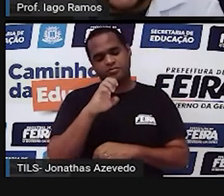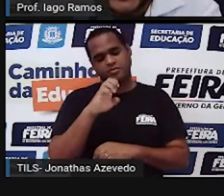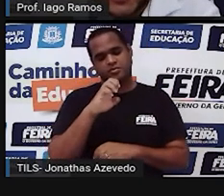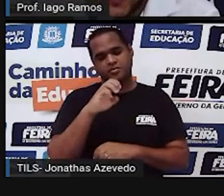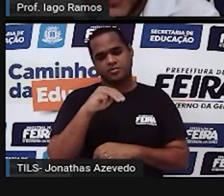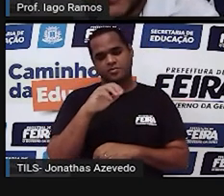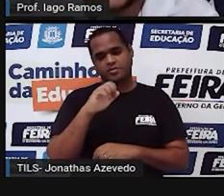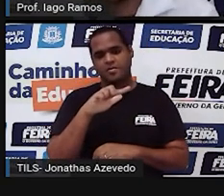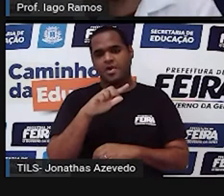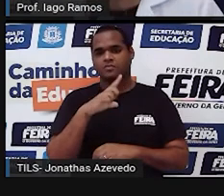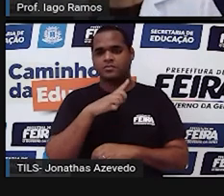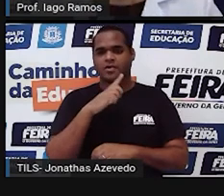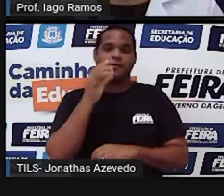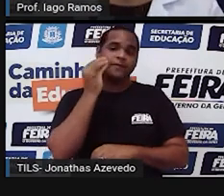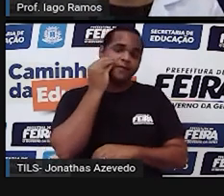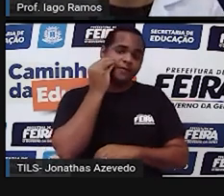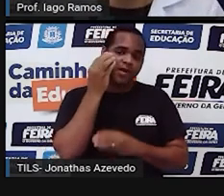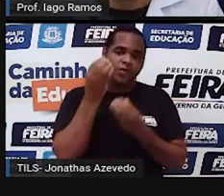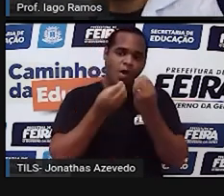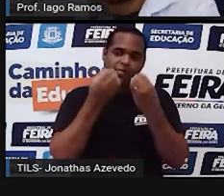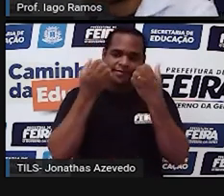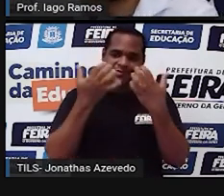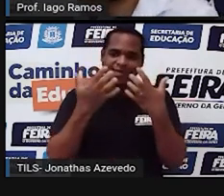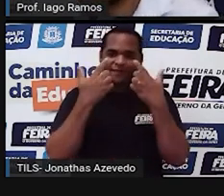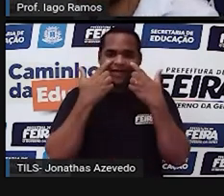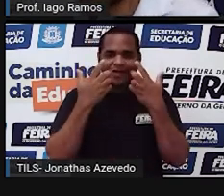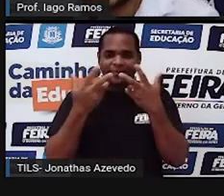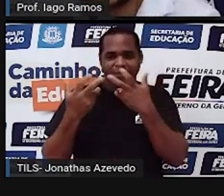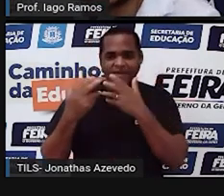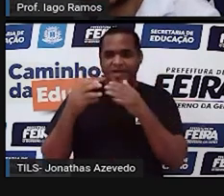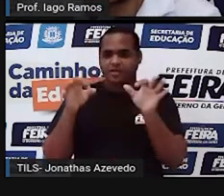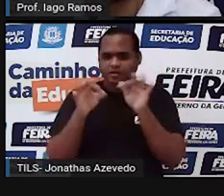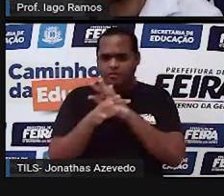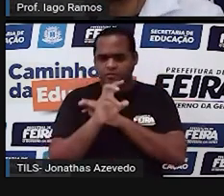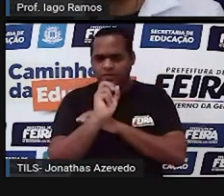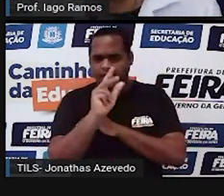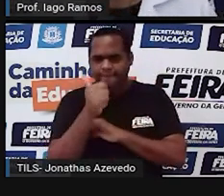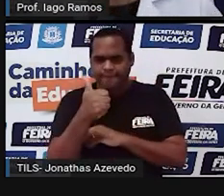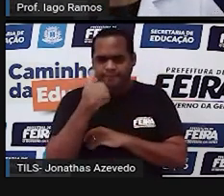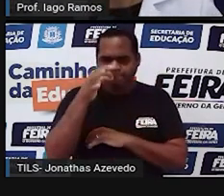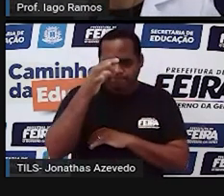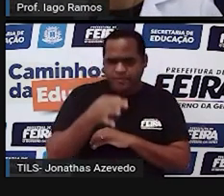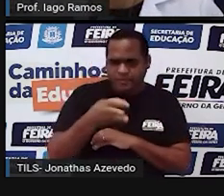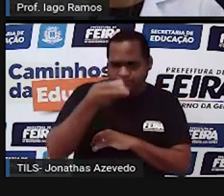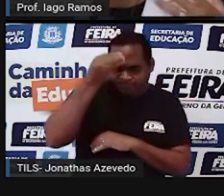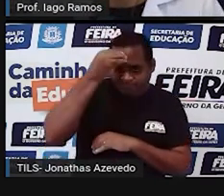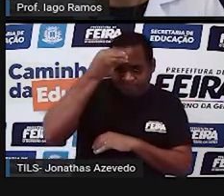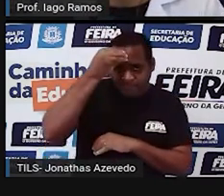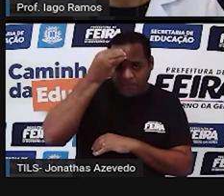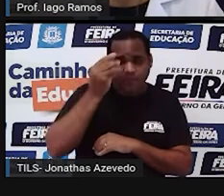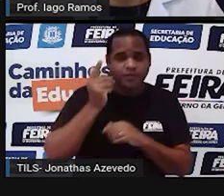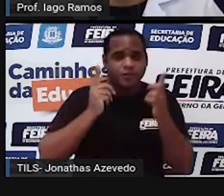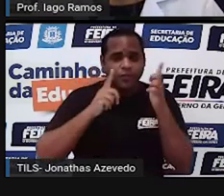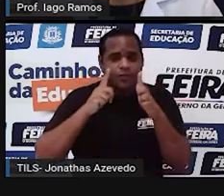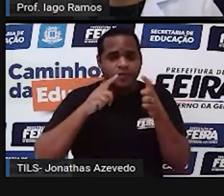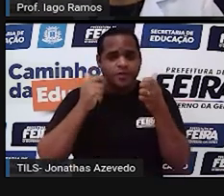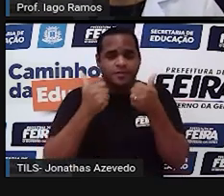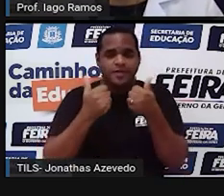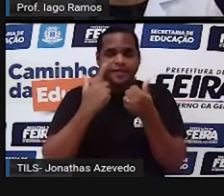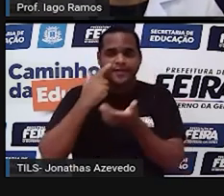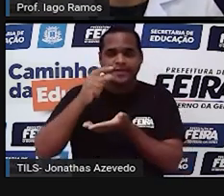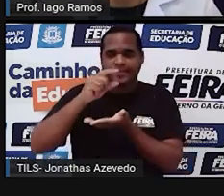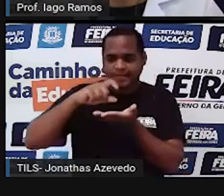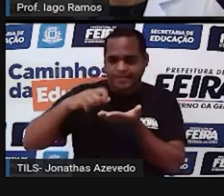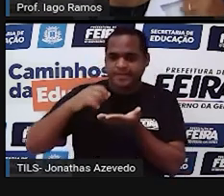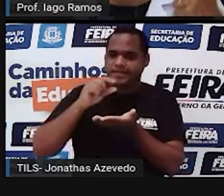vamos testar também essa parte que a gente acabou de ver para ver se está tudo certinho na nossa cabeça. Da mesma forma caneta